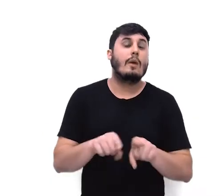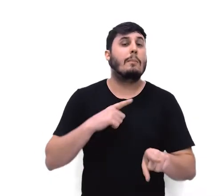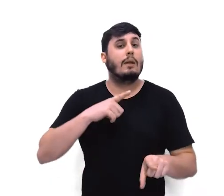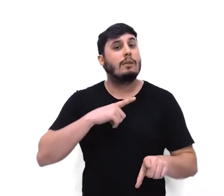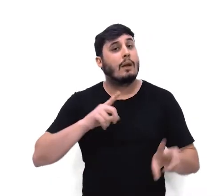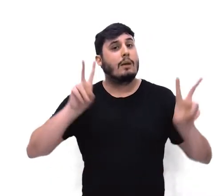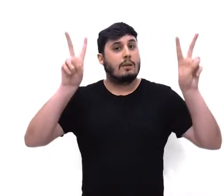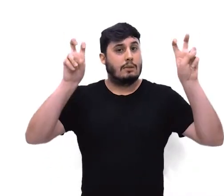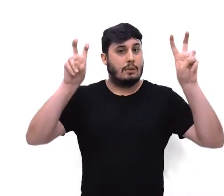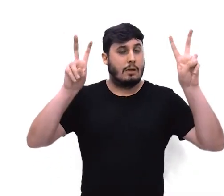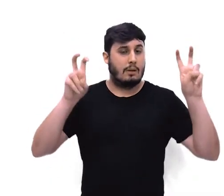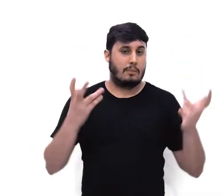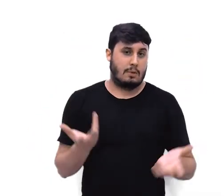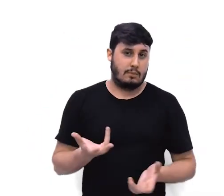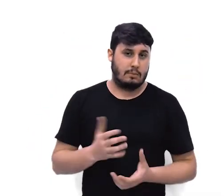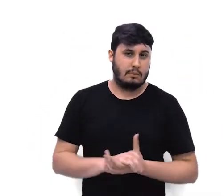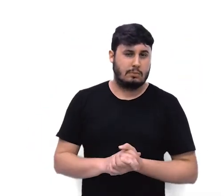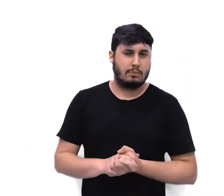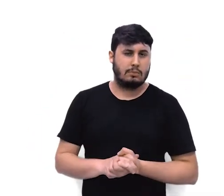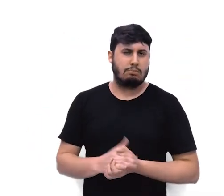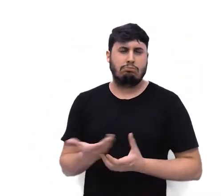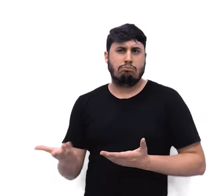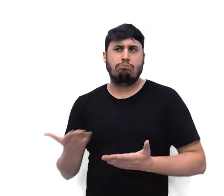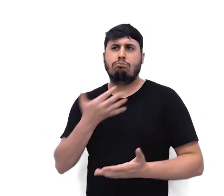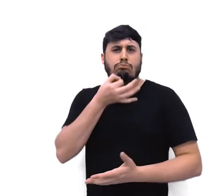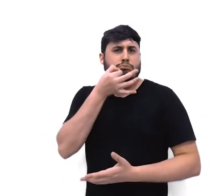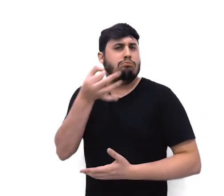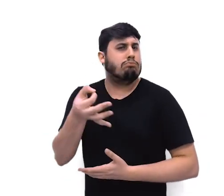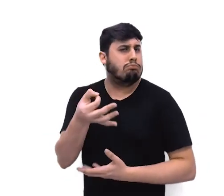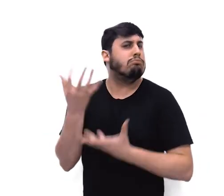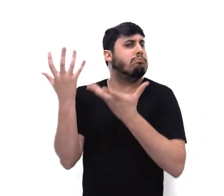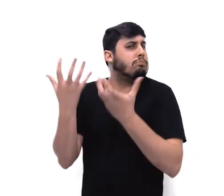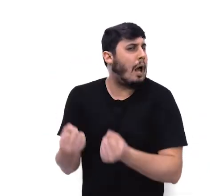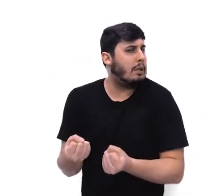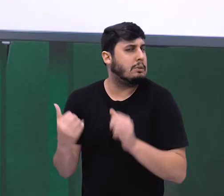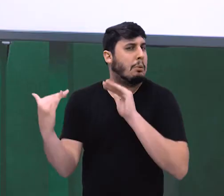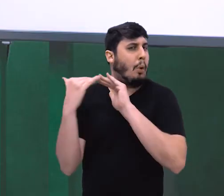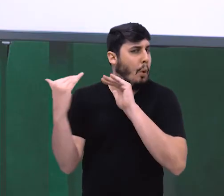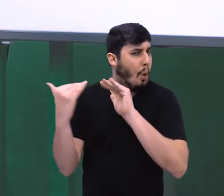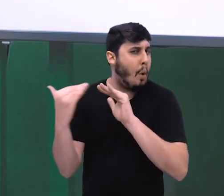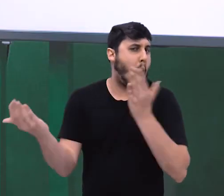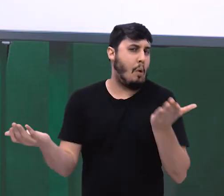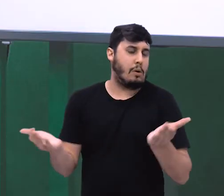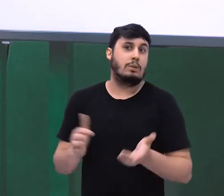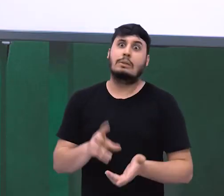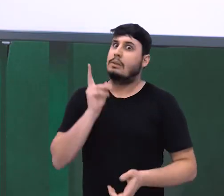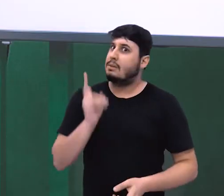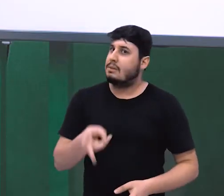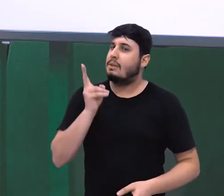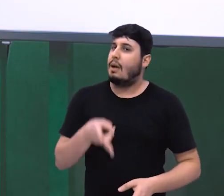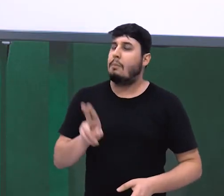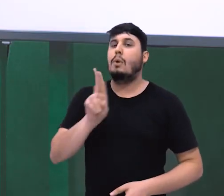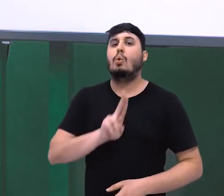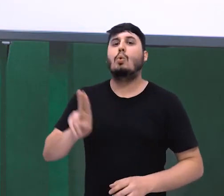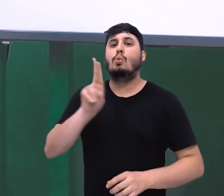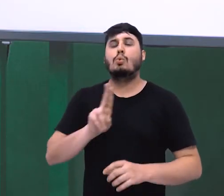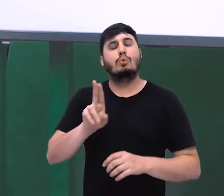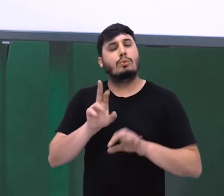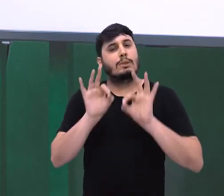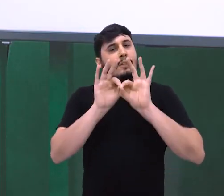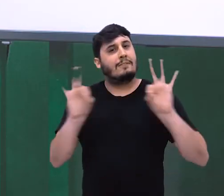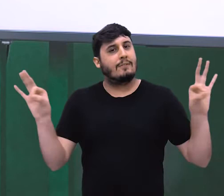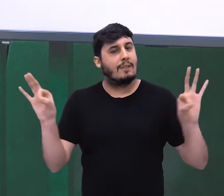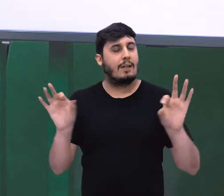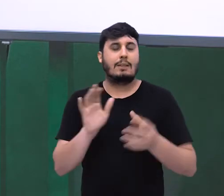as conformativas, indicam conformidade, indicam concordância. A gente utiliza bastante as condições